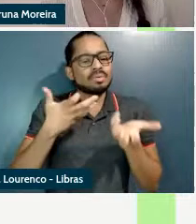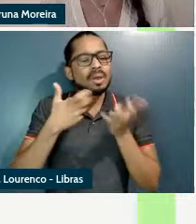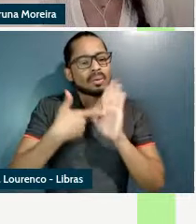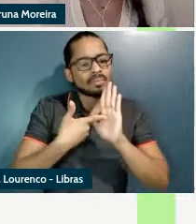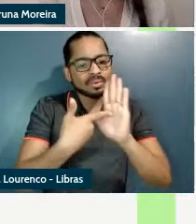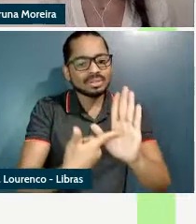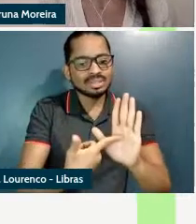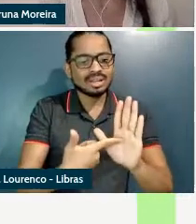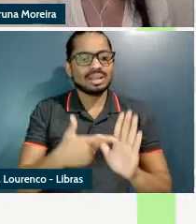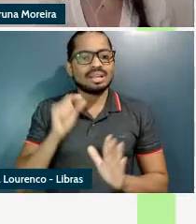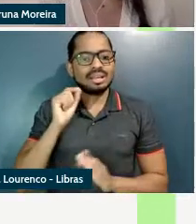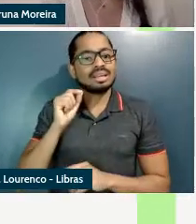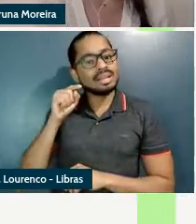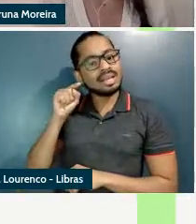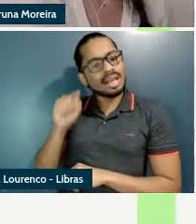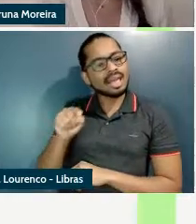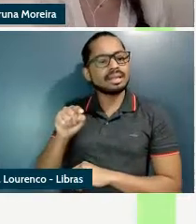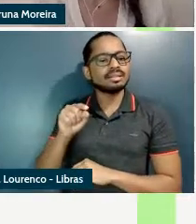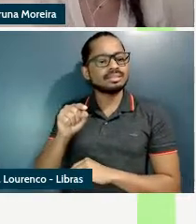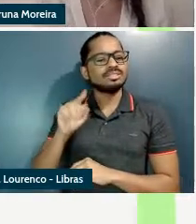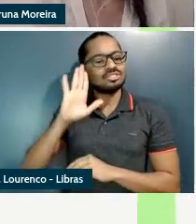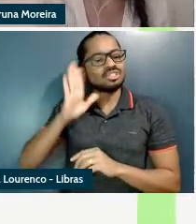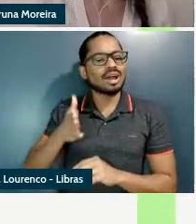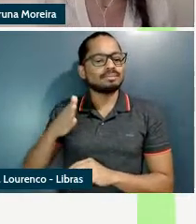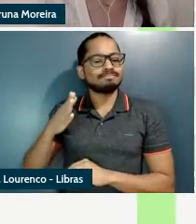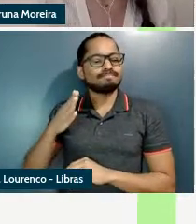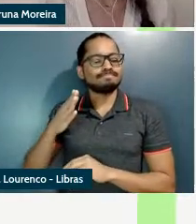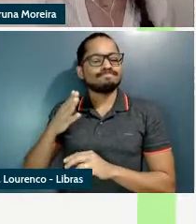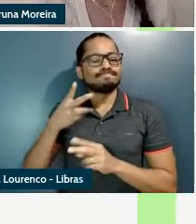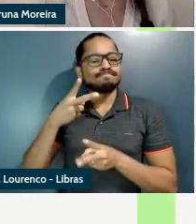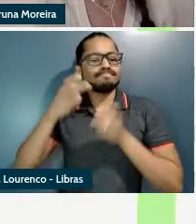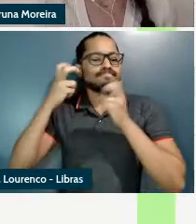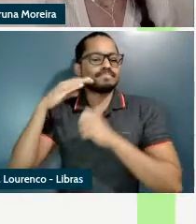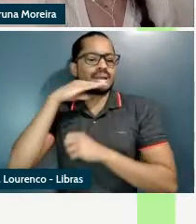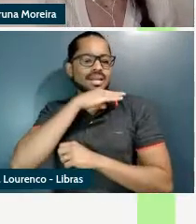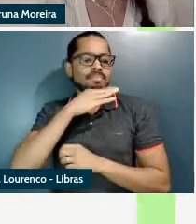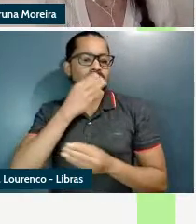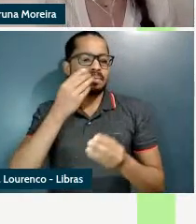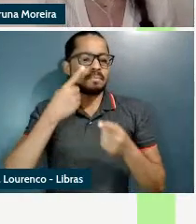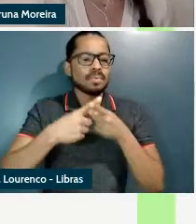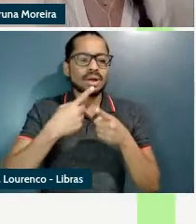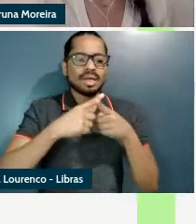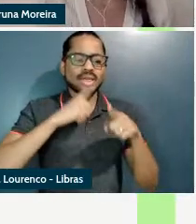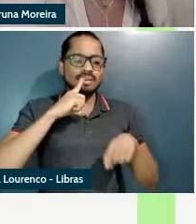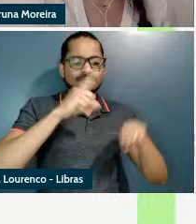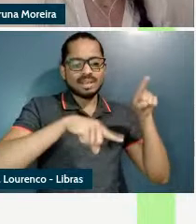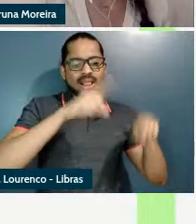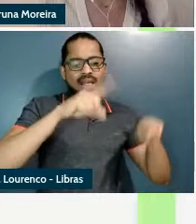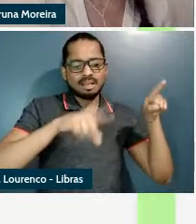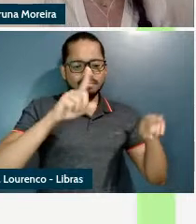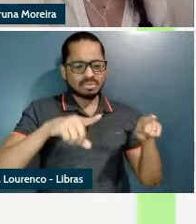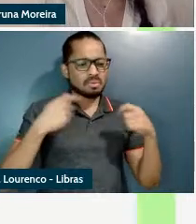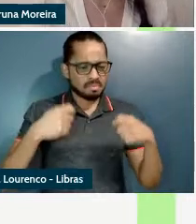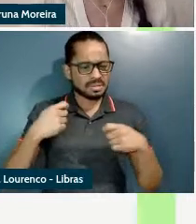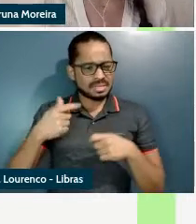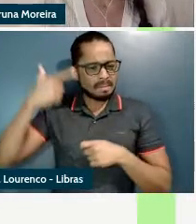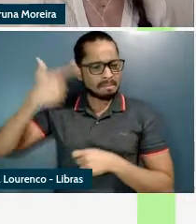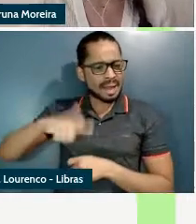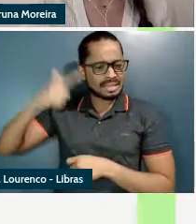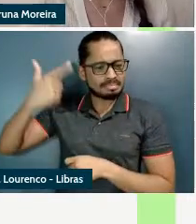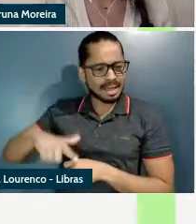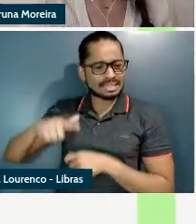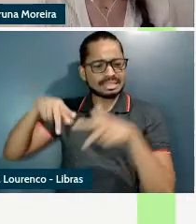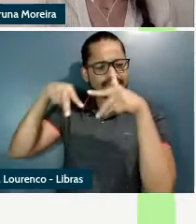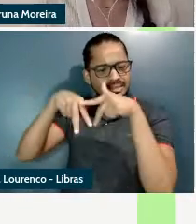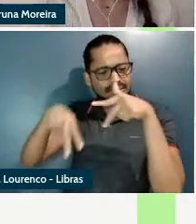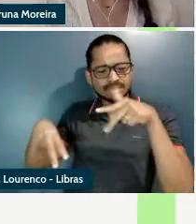graça sem custo as irregularidades observadas então não precisaria postular diferentes alturas de concatenação do